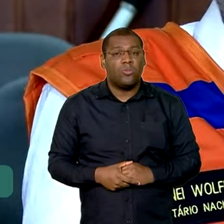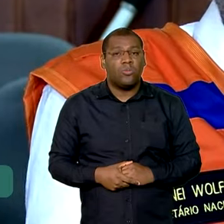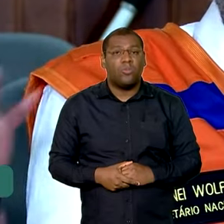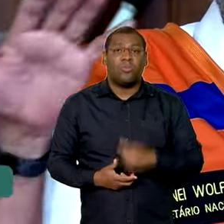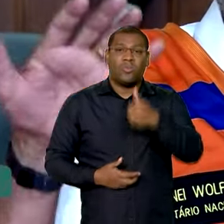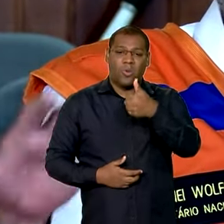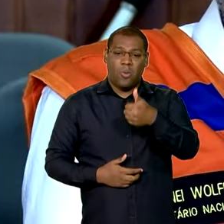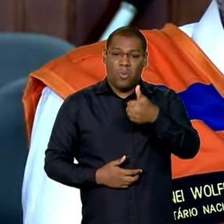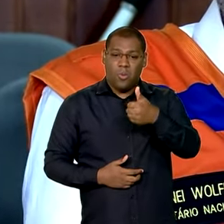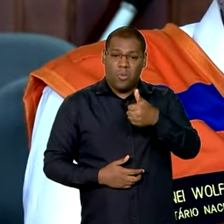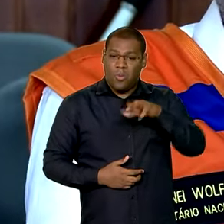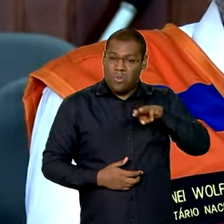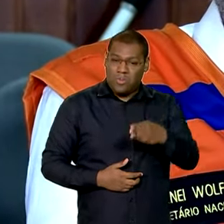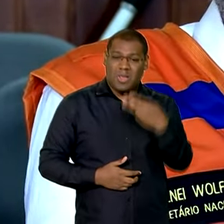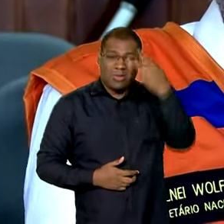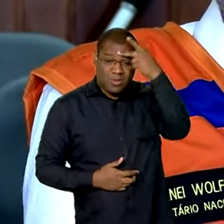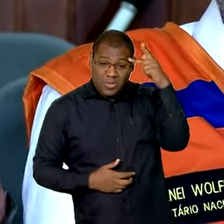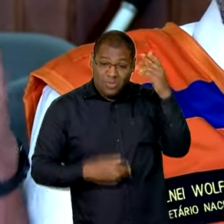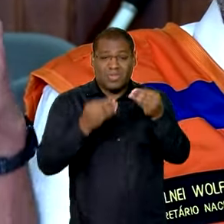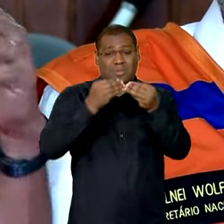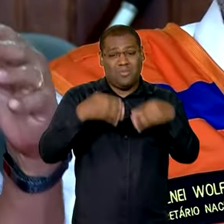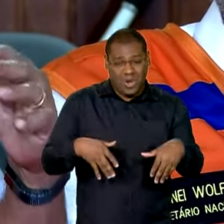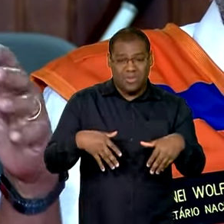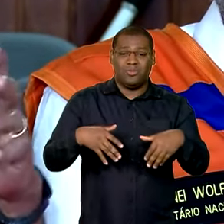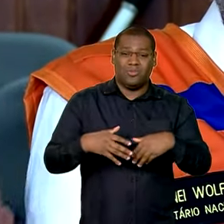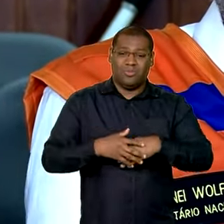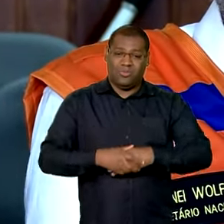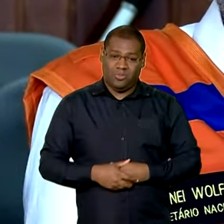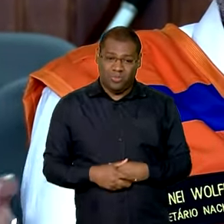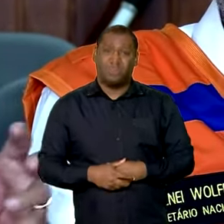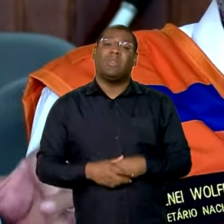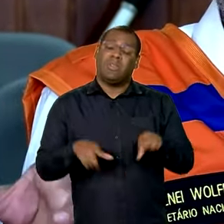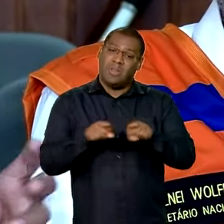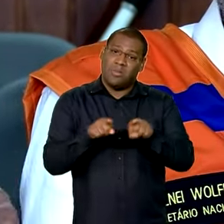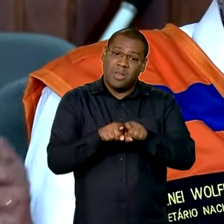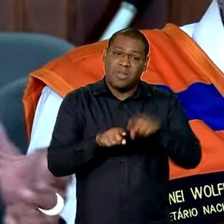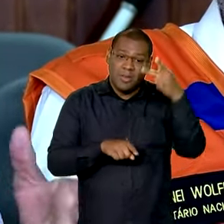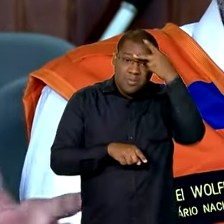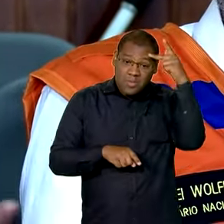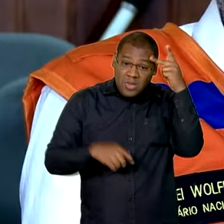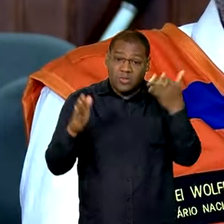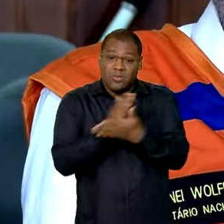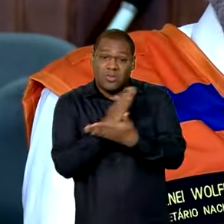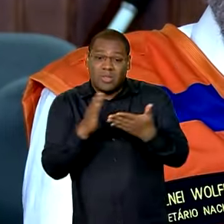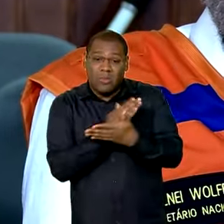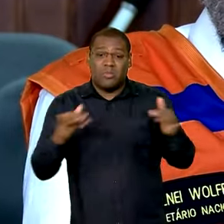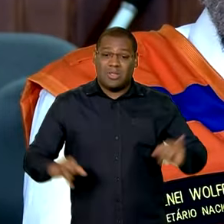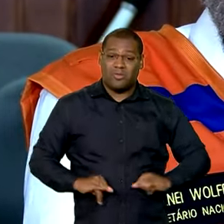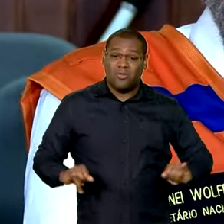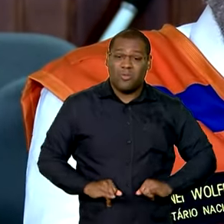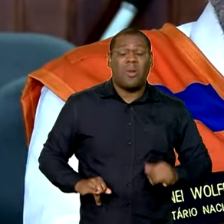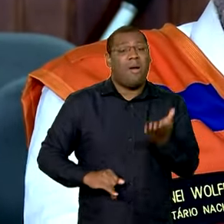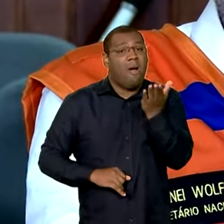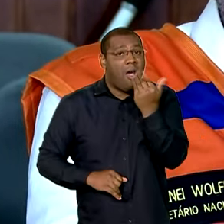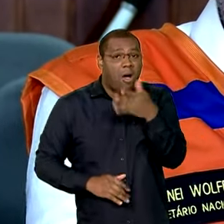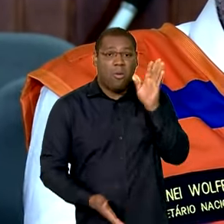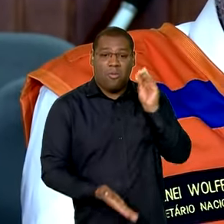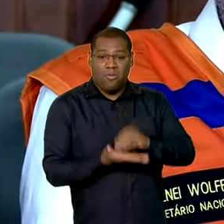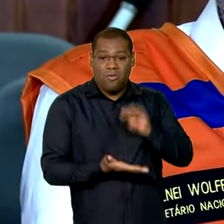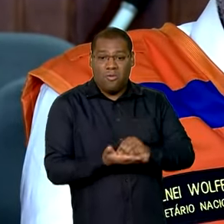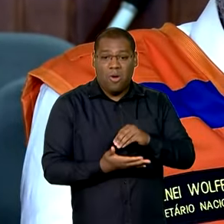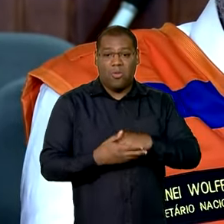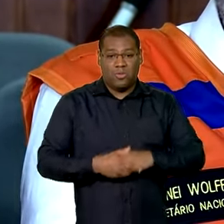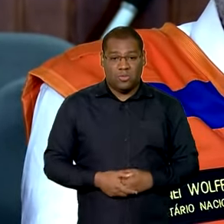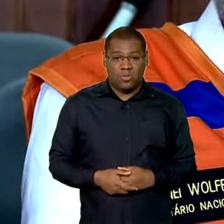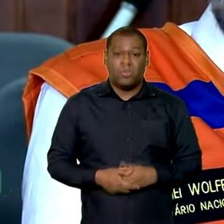milhão e meio de pessoas afetadas e os que não estão afetadas diretamente, quando há desabastecimento também, tem muito problema. Por isso